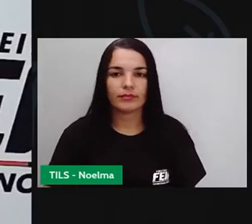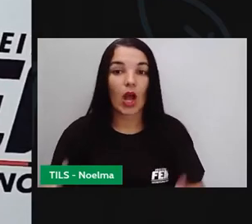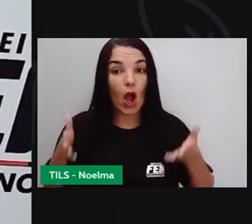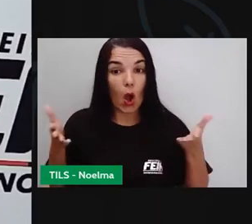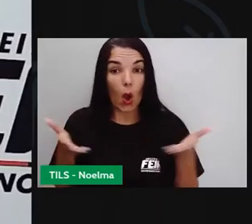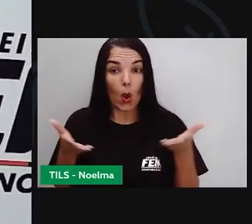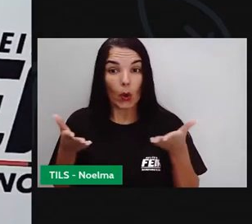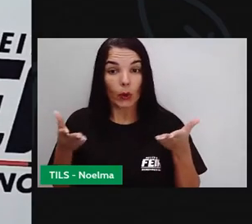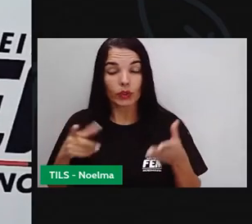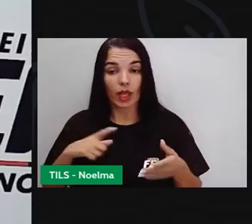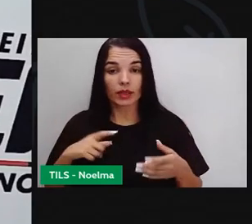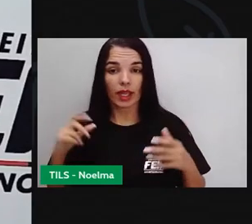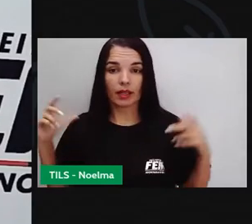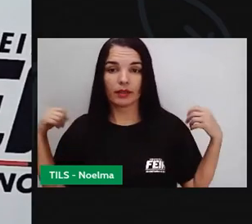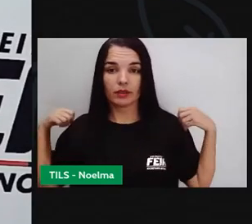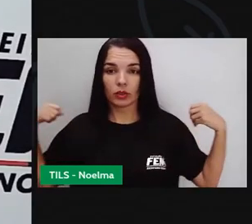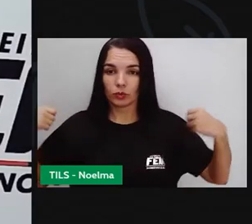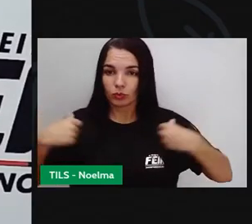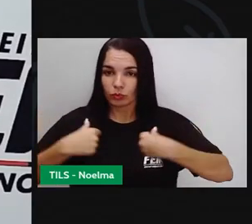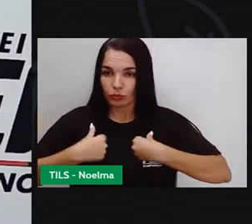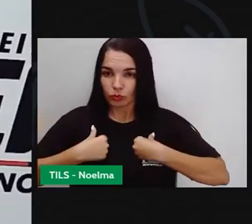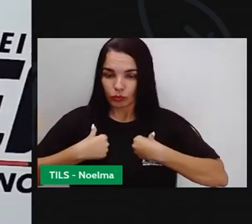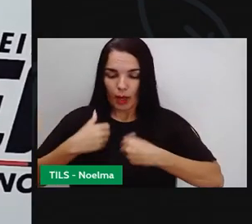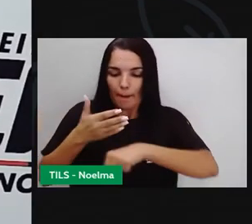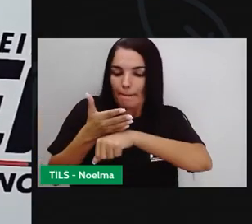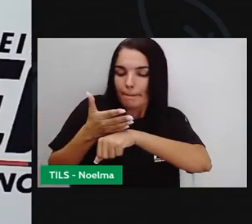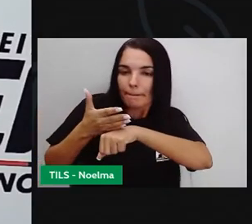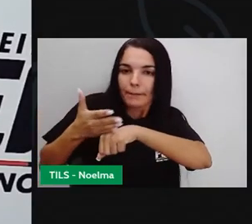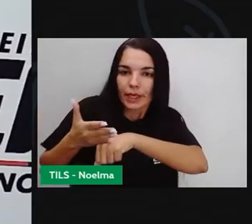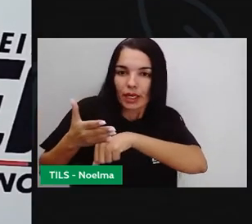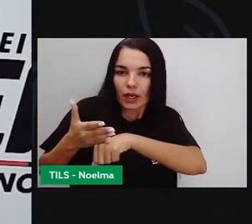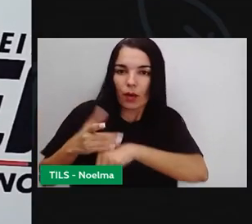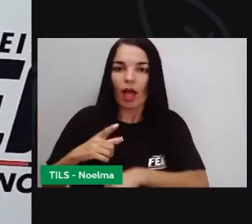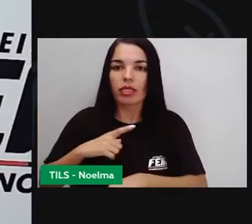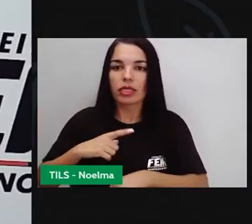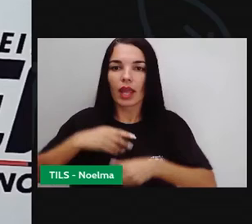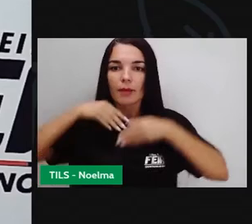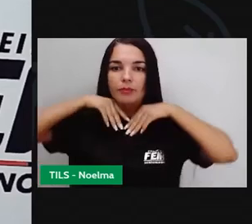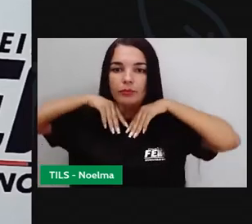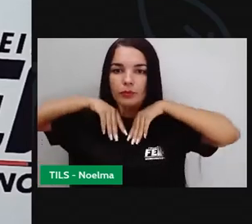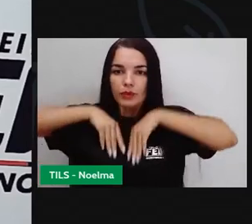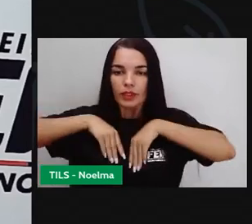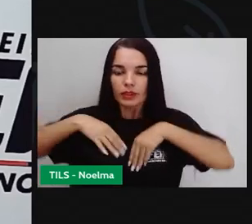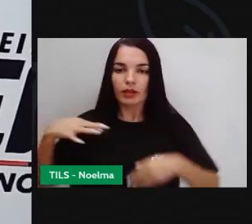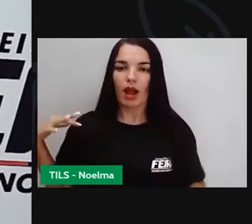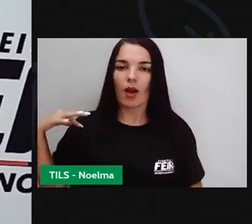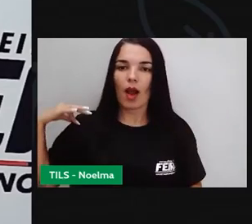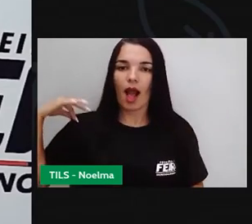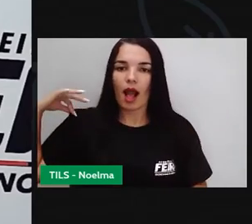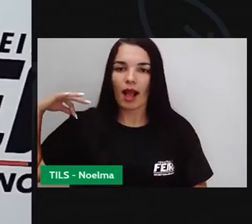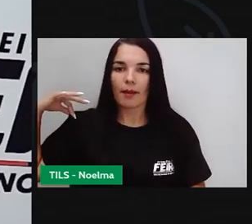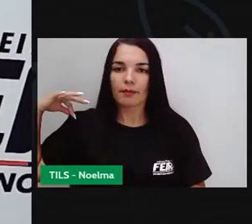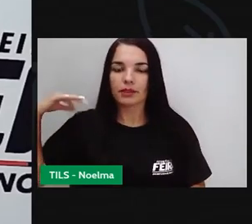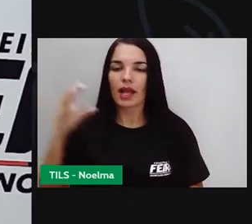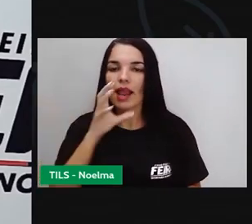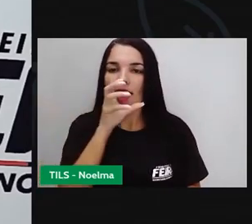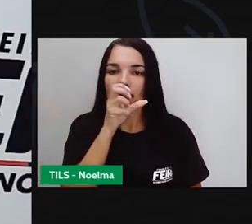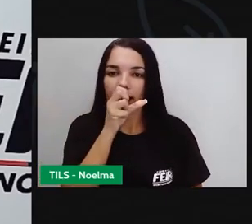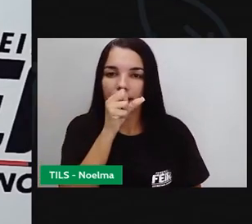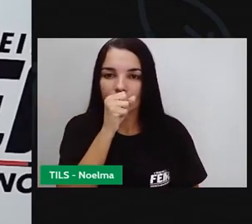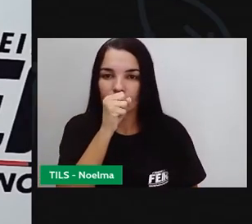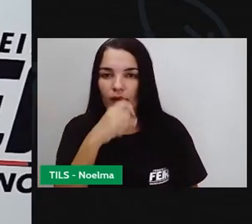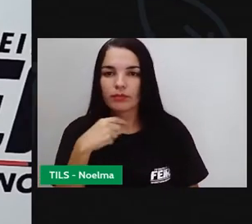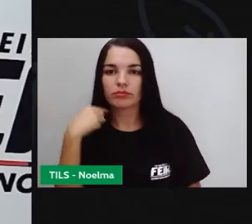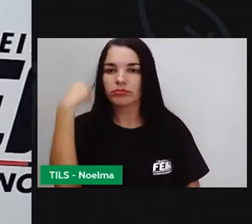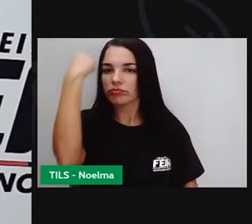guardapó branco e sobre o guardapó eu tenho uma camisa laranja. Quanto à minha aparência,